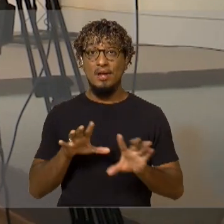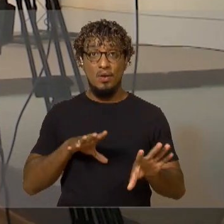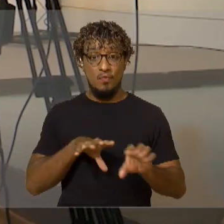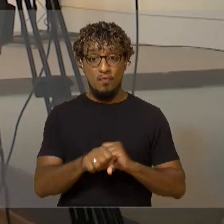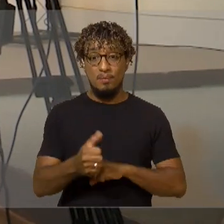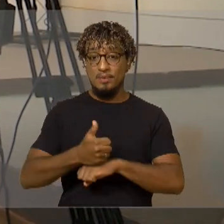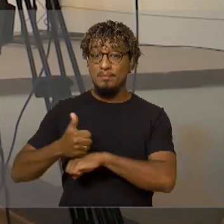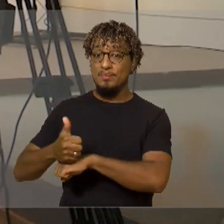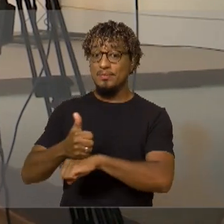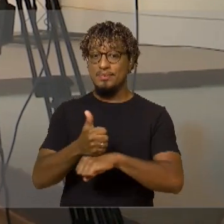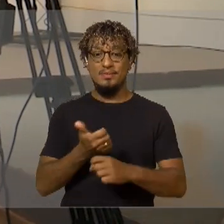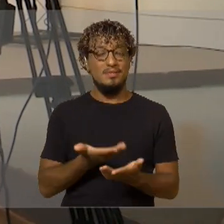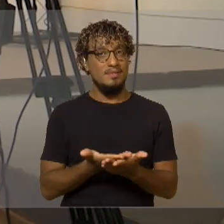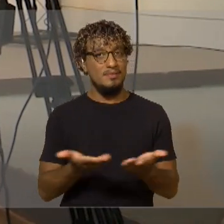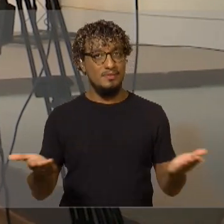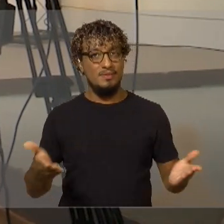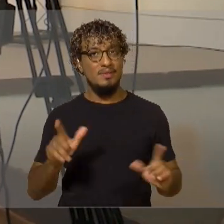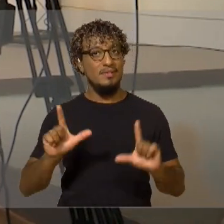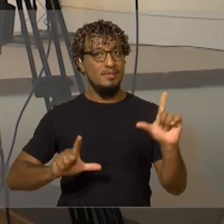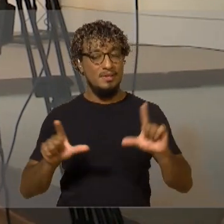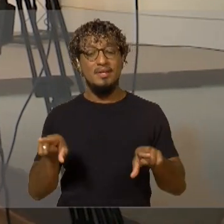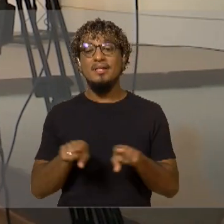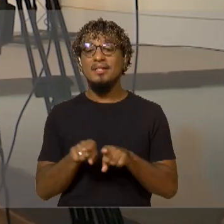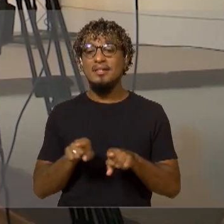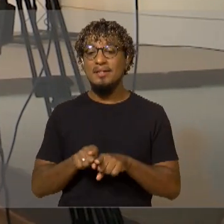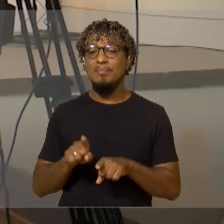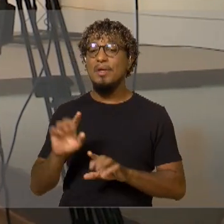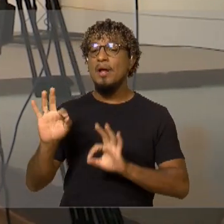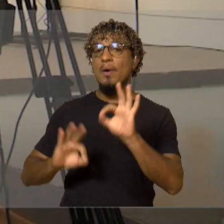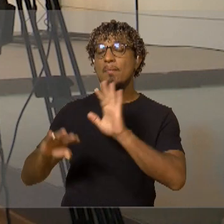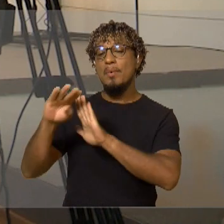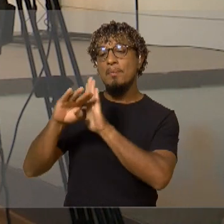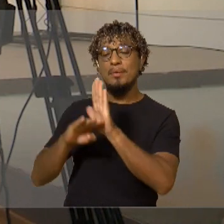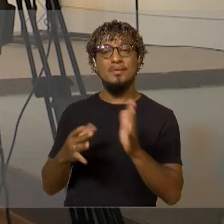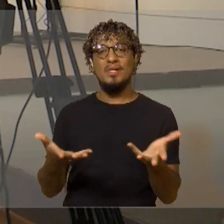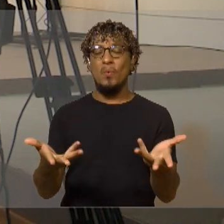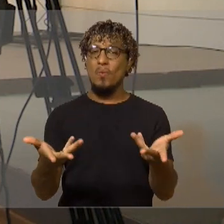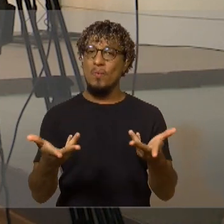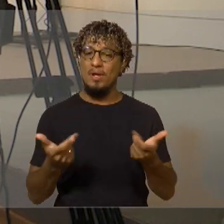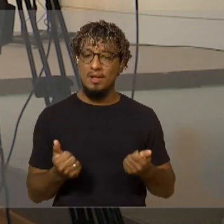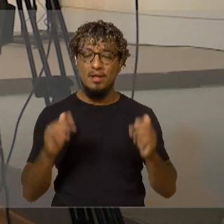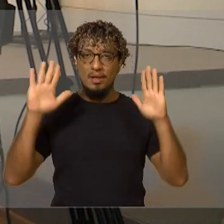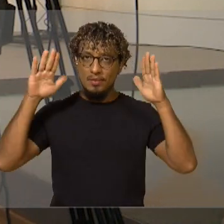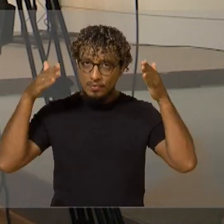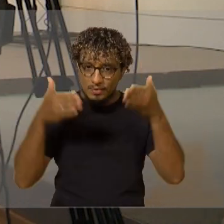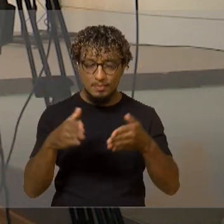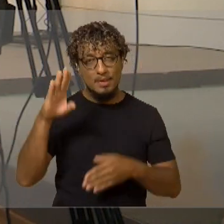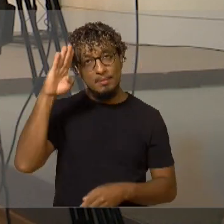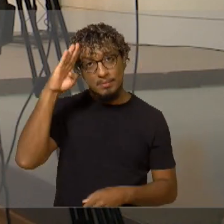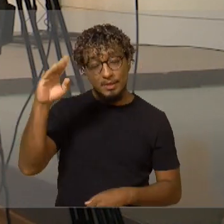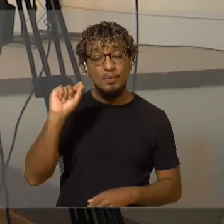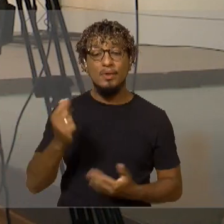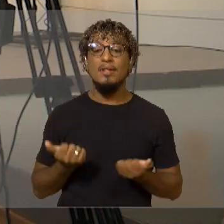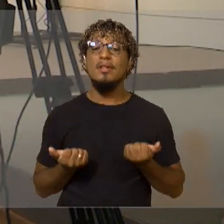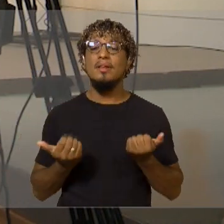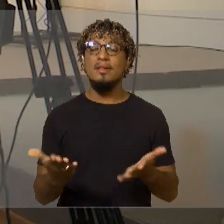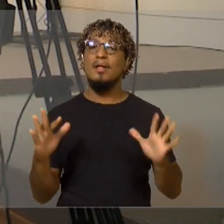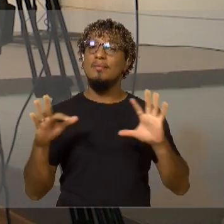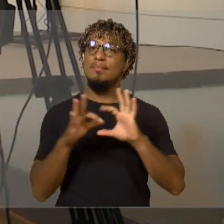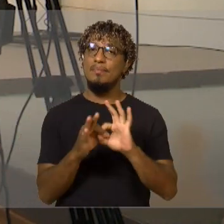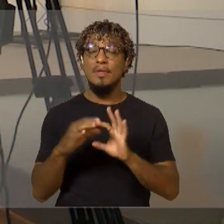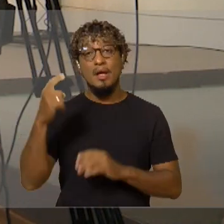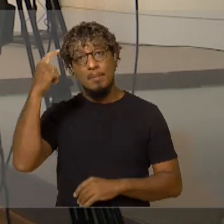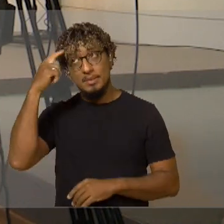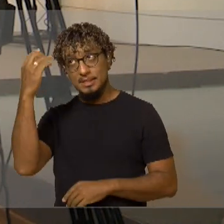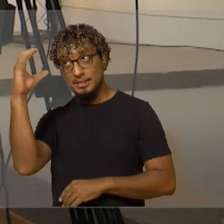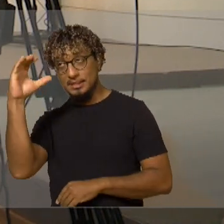profissionais para o mercado de trabalho, quanto na produção de uma programação pública de qualidade, voltada principalmente a fortalecer o elo entre o